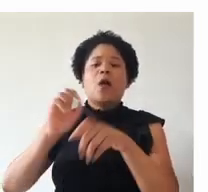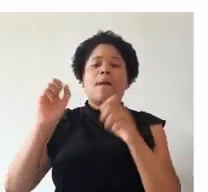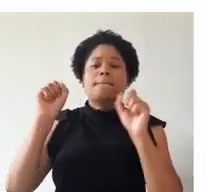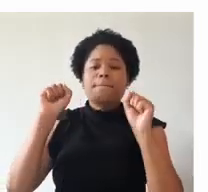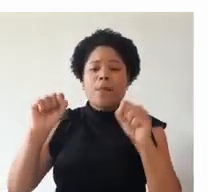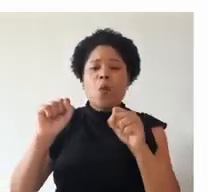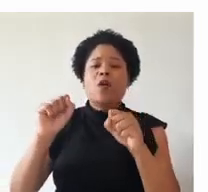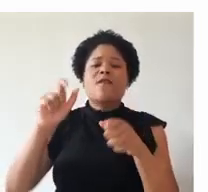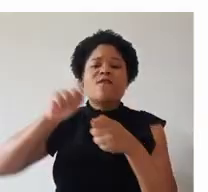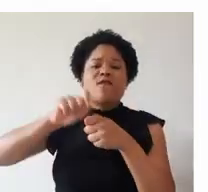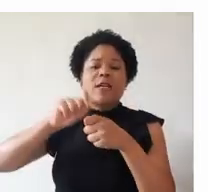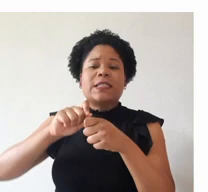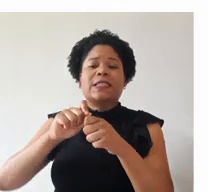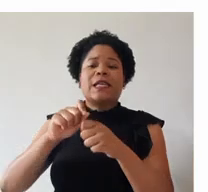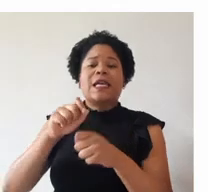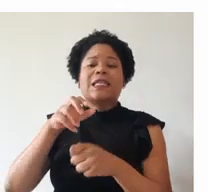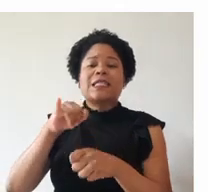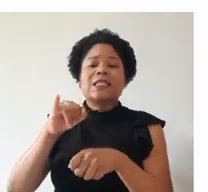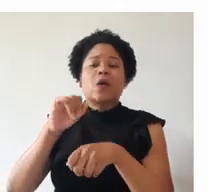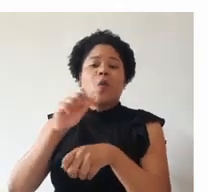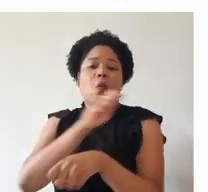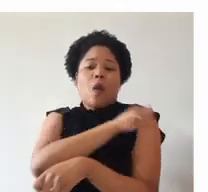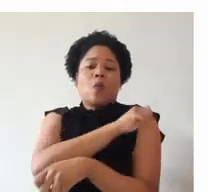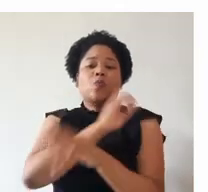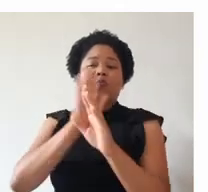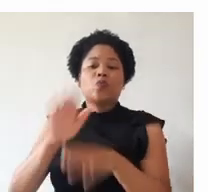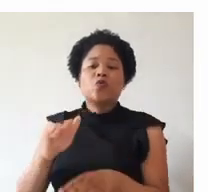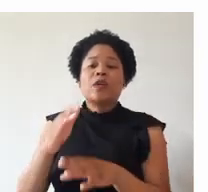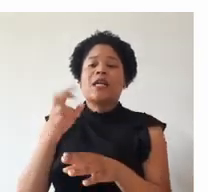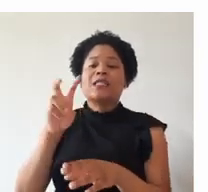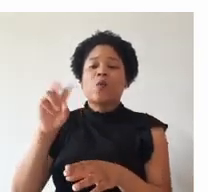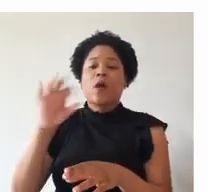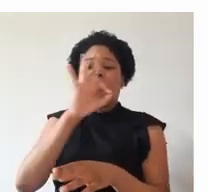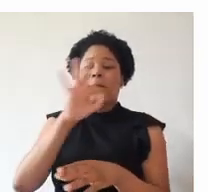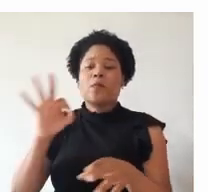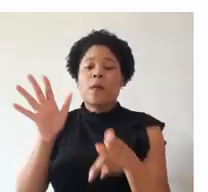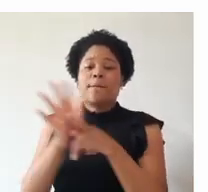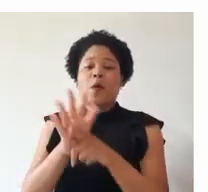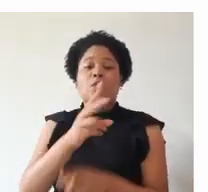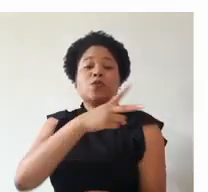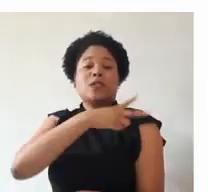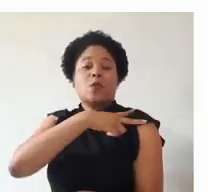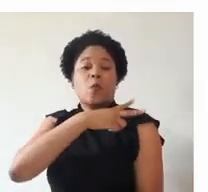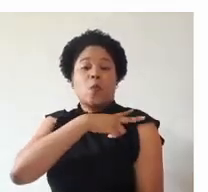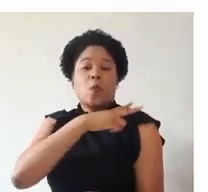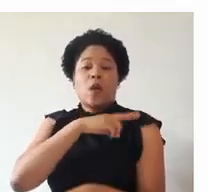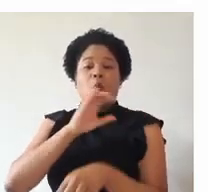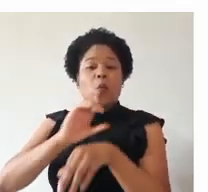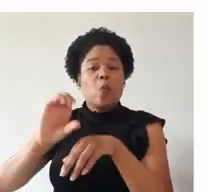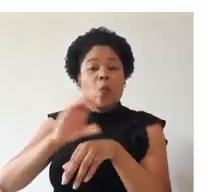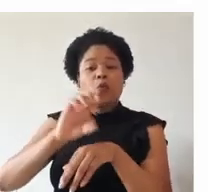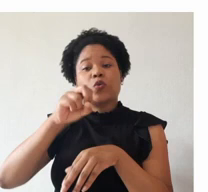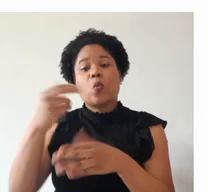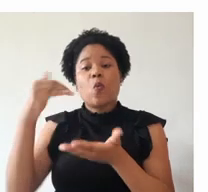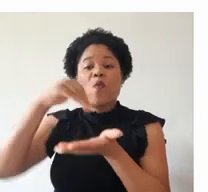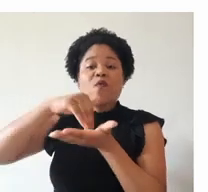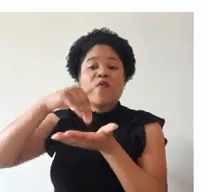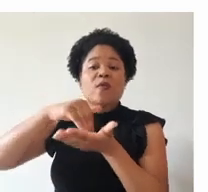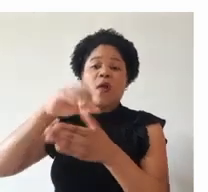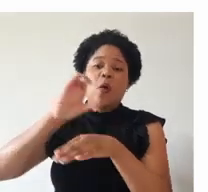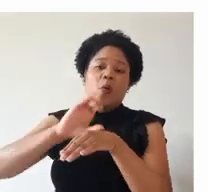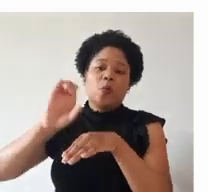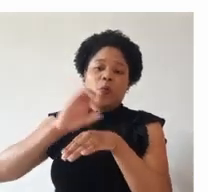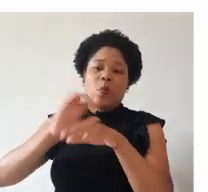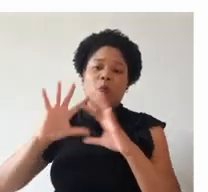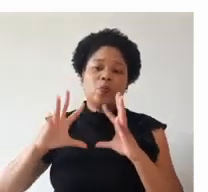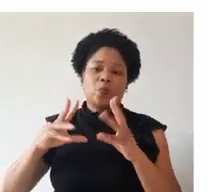cumprida após o estudante ter cursado 50% das disciplinas do segundo ano do curso ou no final do